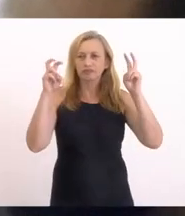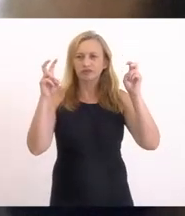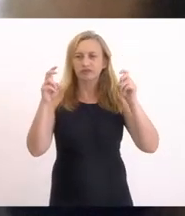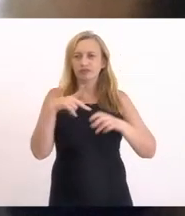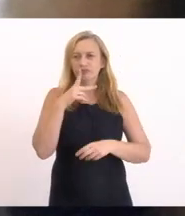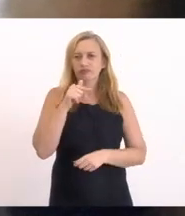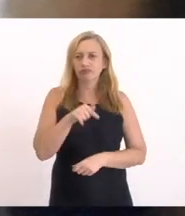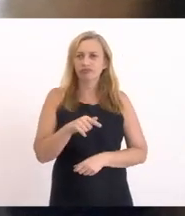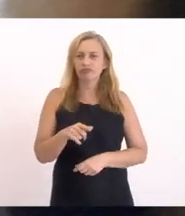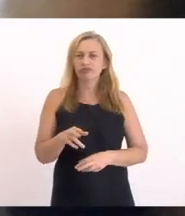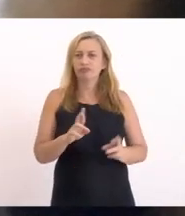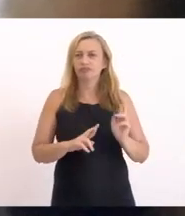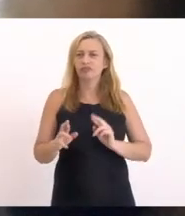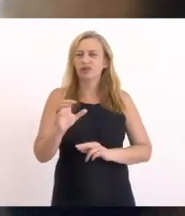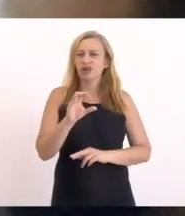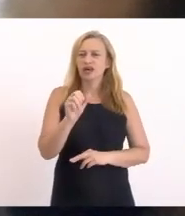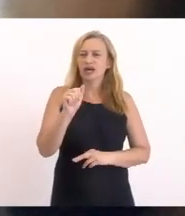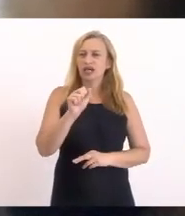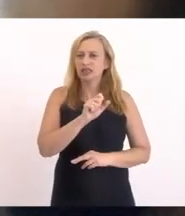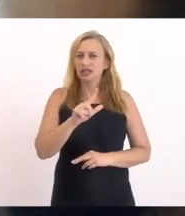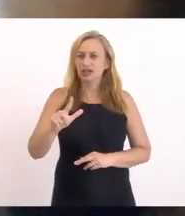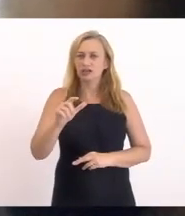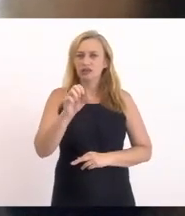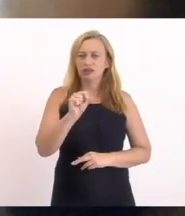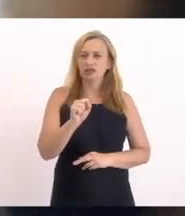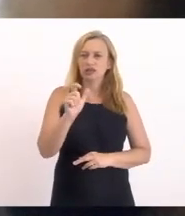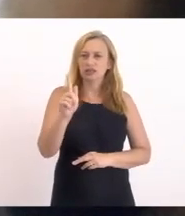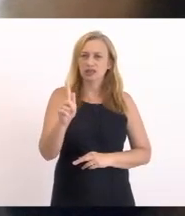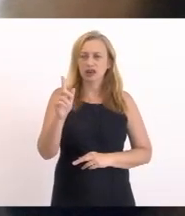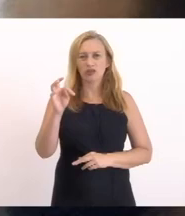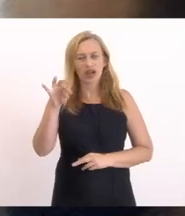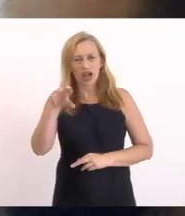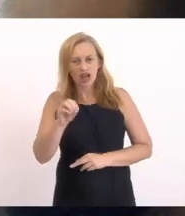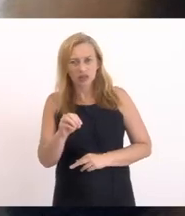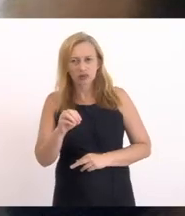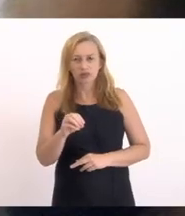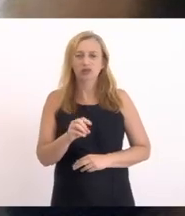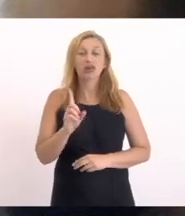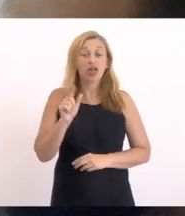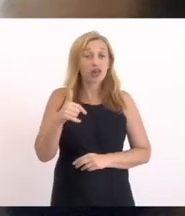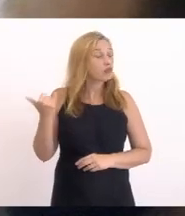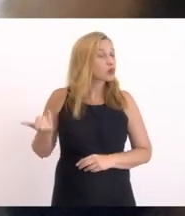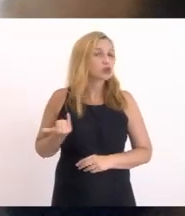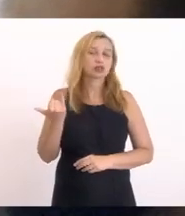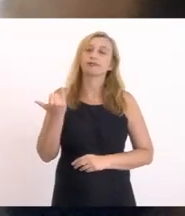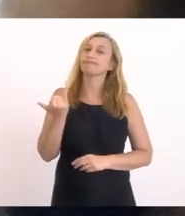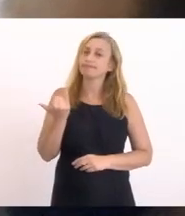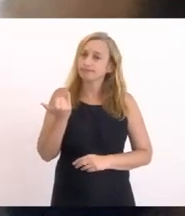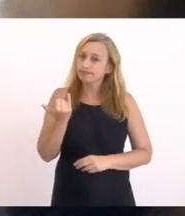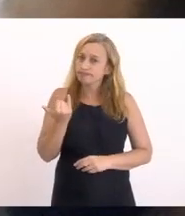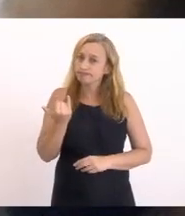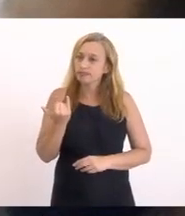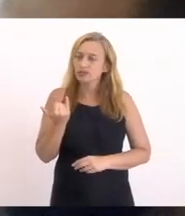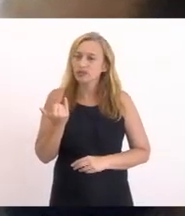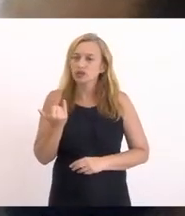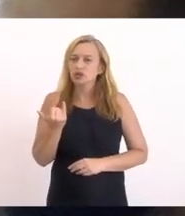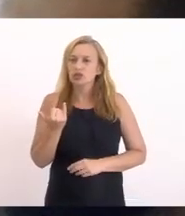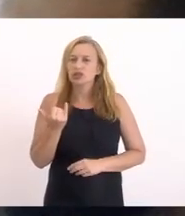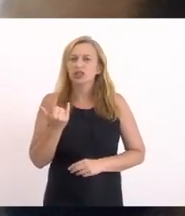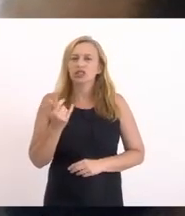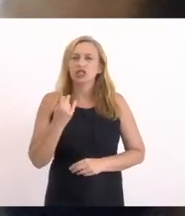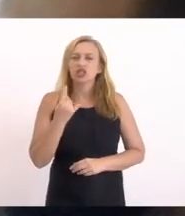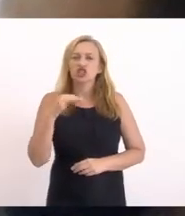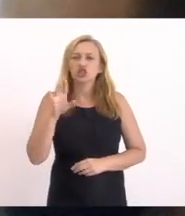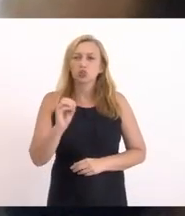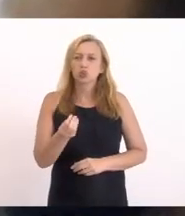tocado aqui Com relação ao canal salgado De Jaconé O canal salgado de Jaconé É importantíssimo É um recurso hídrico